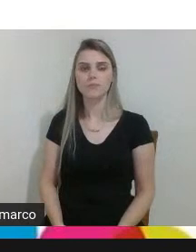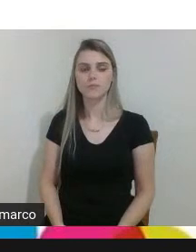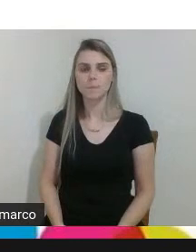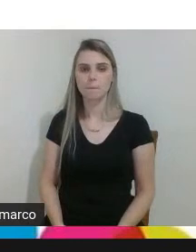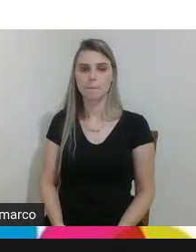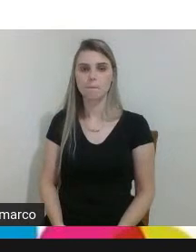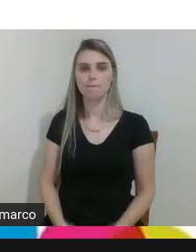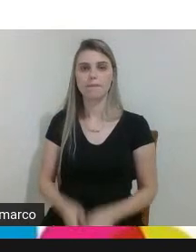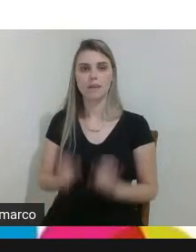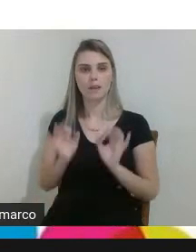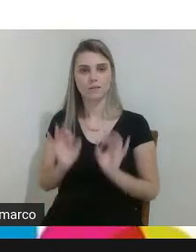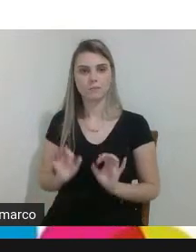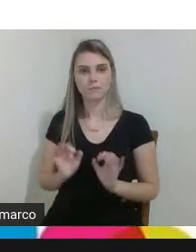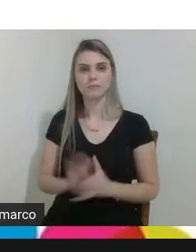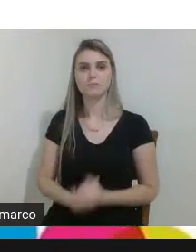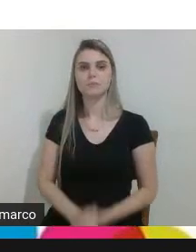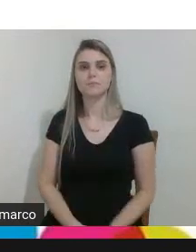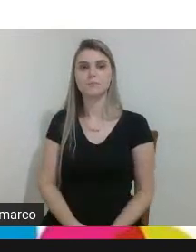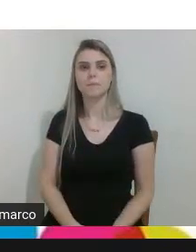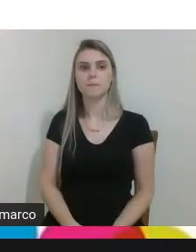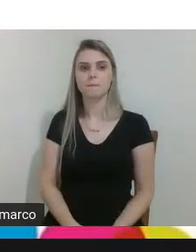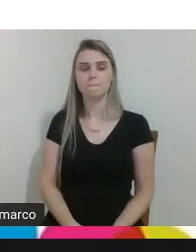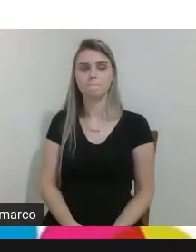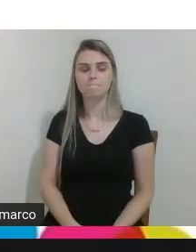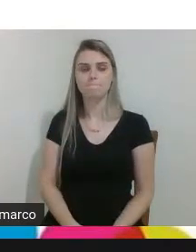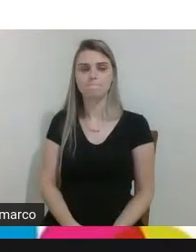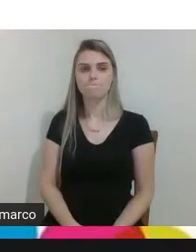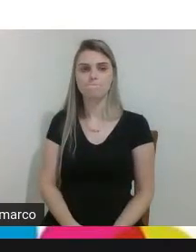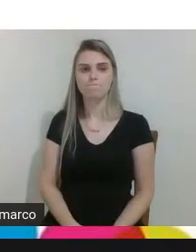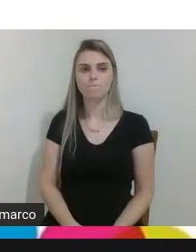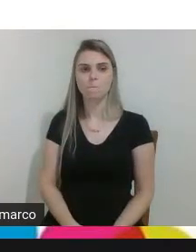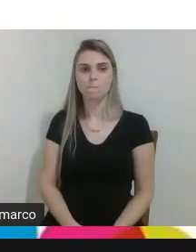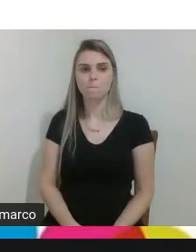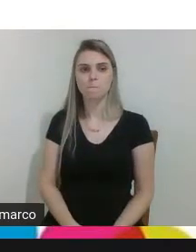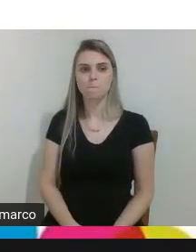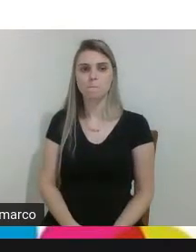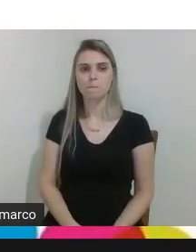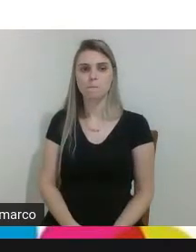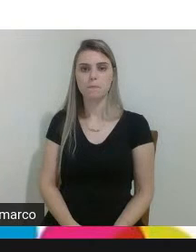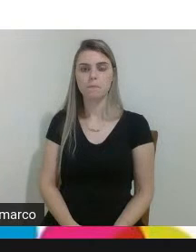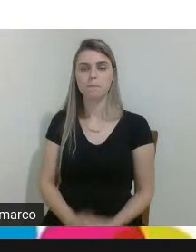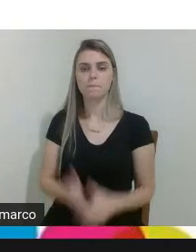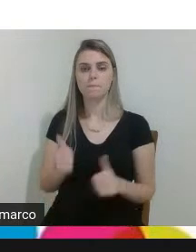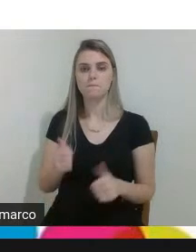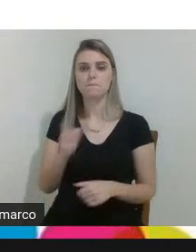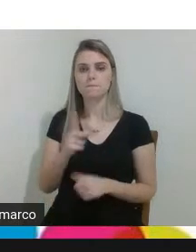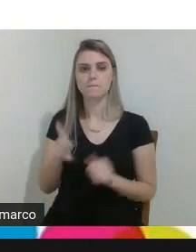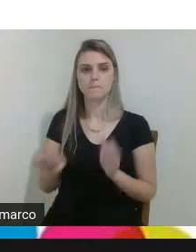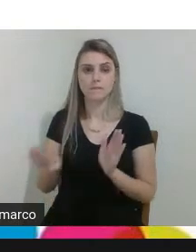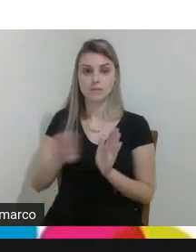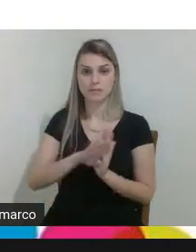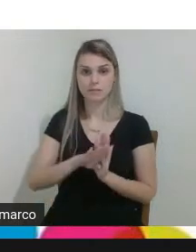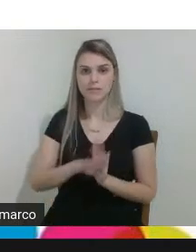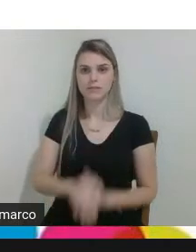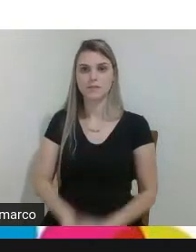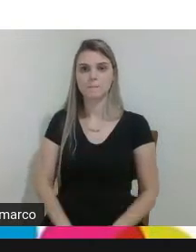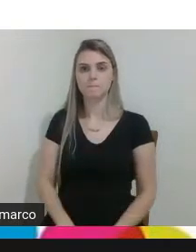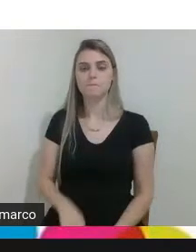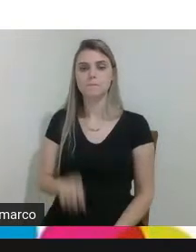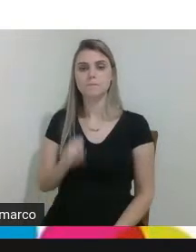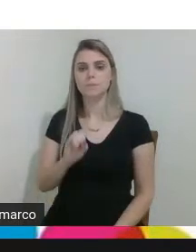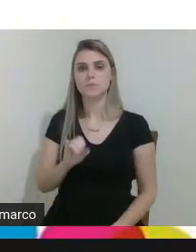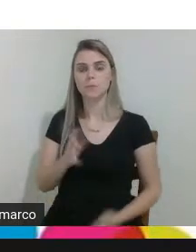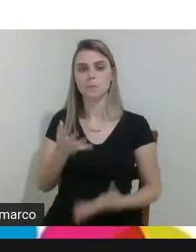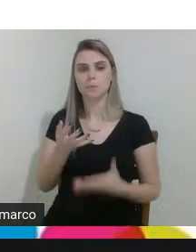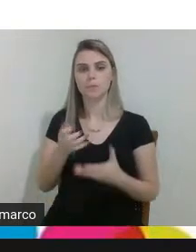exato está chegando os professores aqui isso os professores estão chegando se eles quiserem fazer